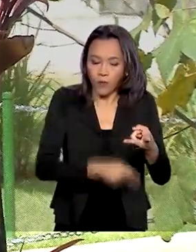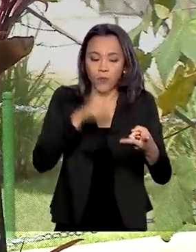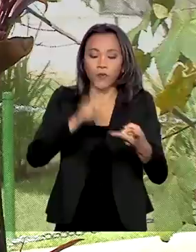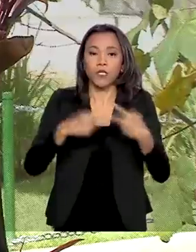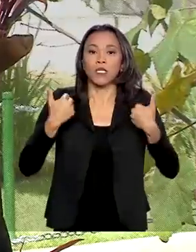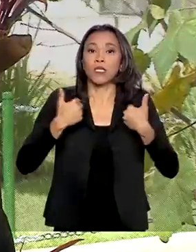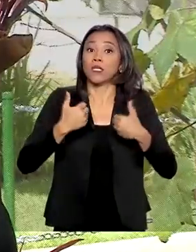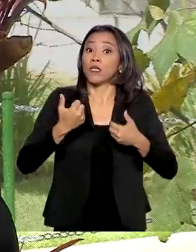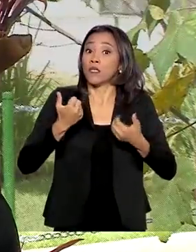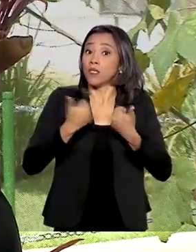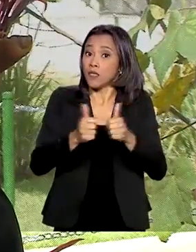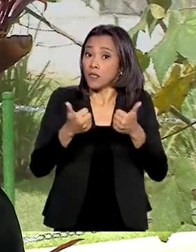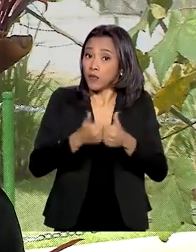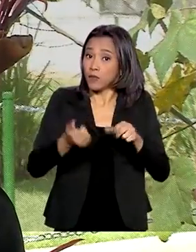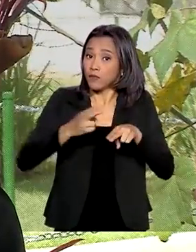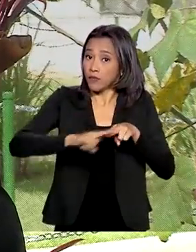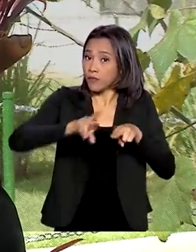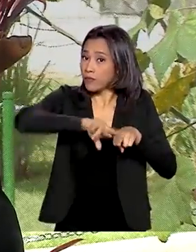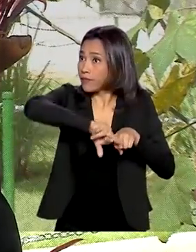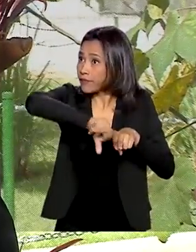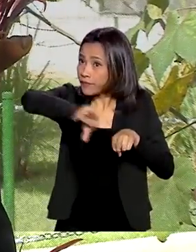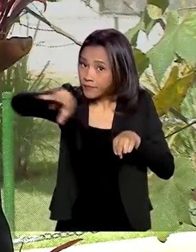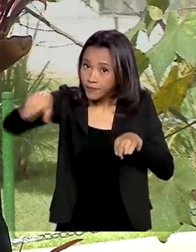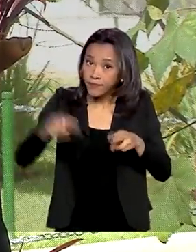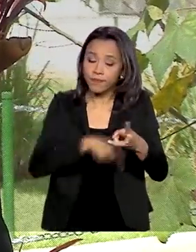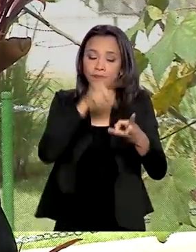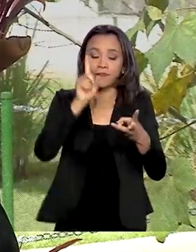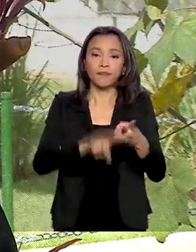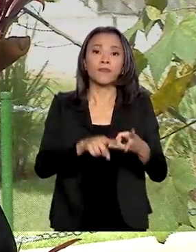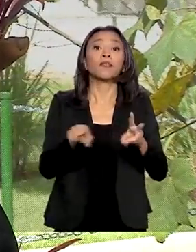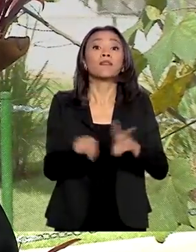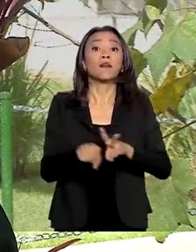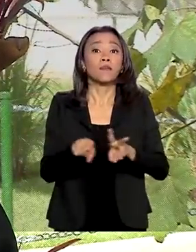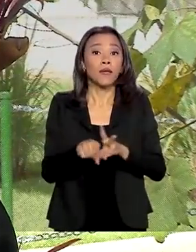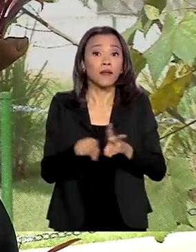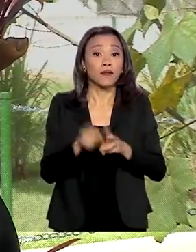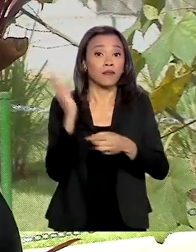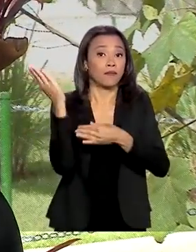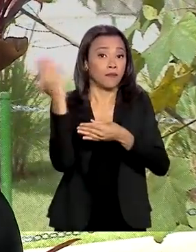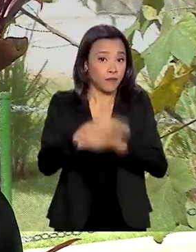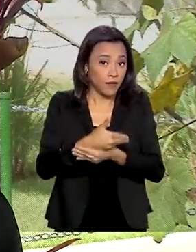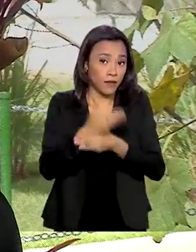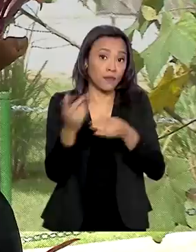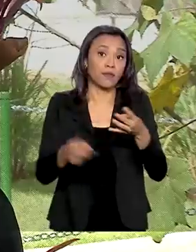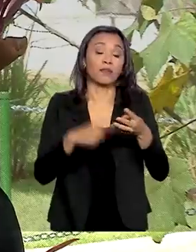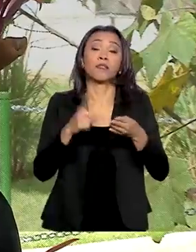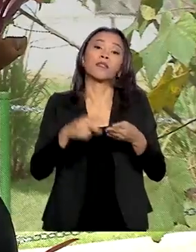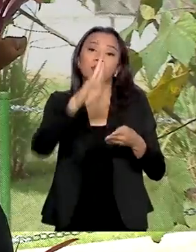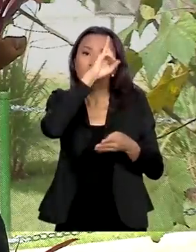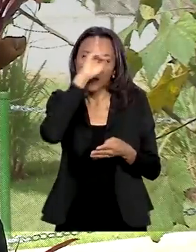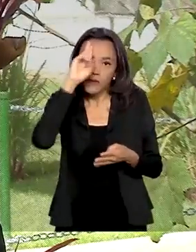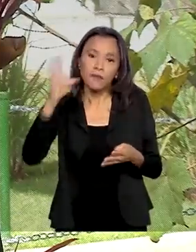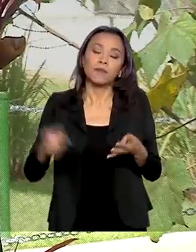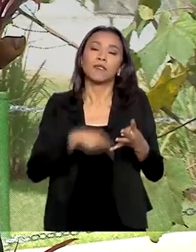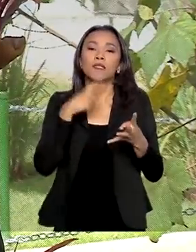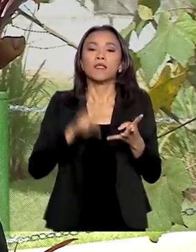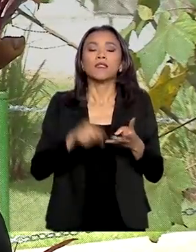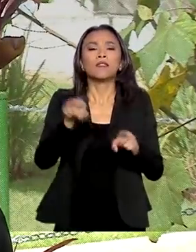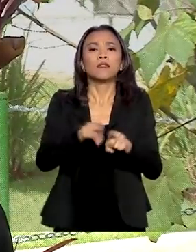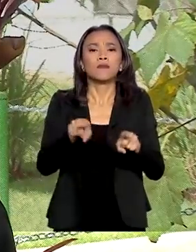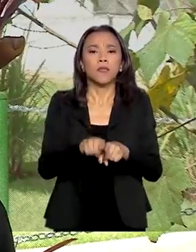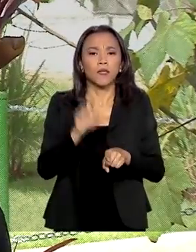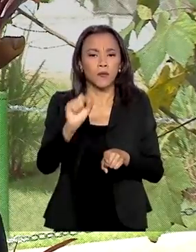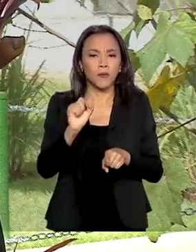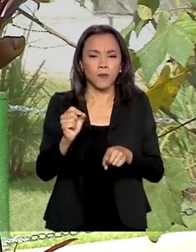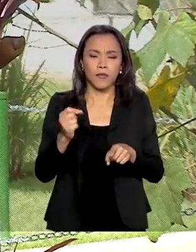interestadual e intermunicipal de passageiros, os serviços de transporte de táxi e também de aplicativo e também o transporte